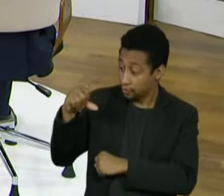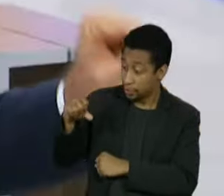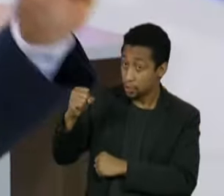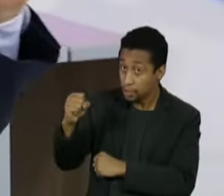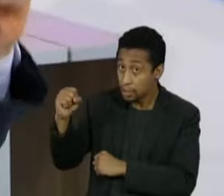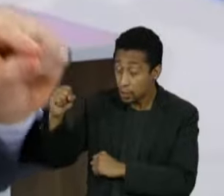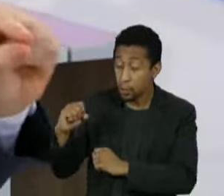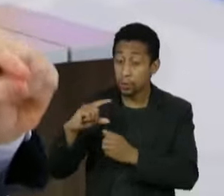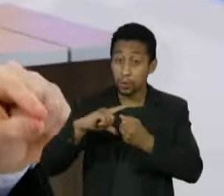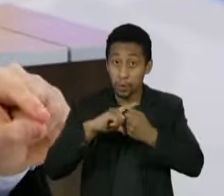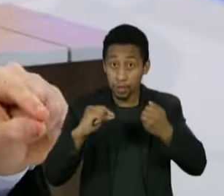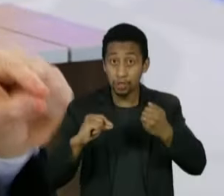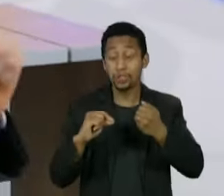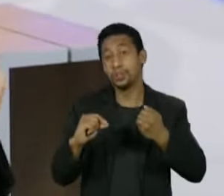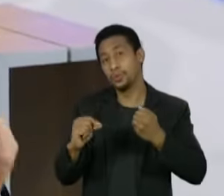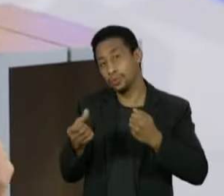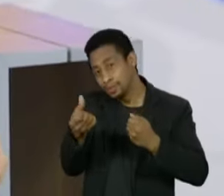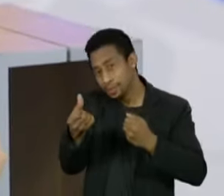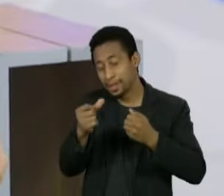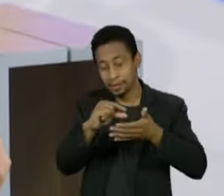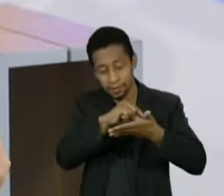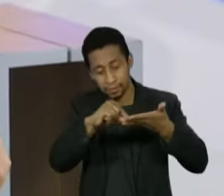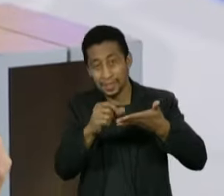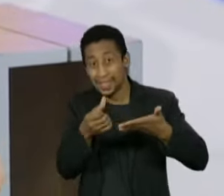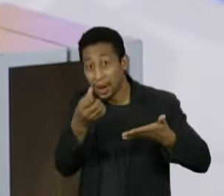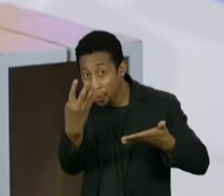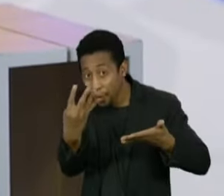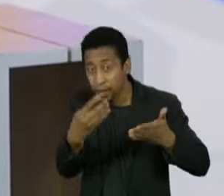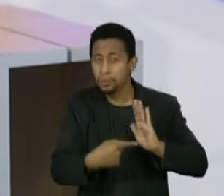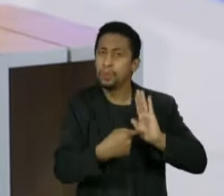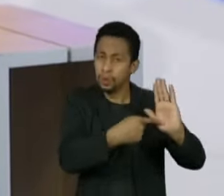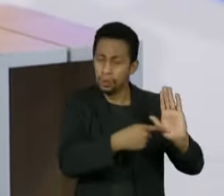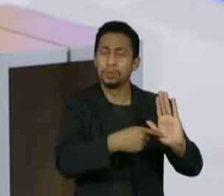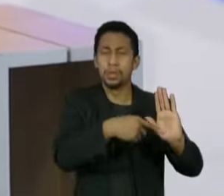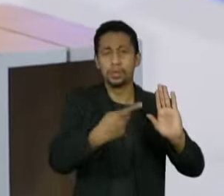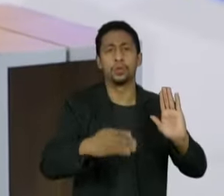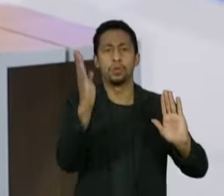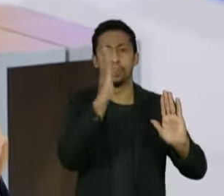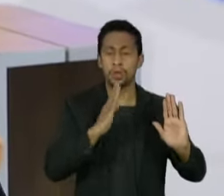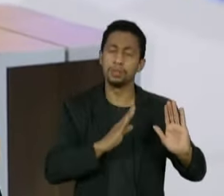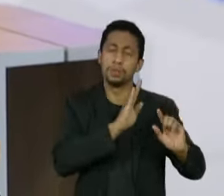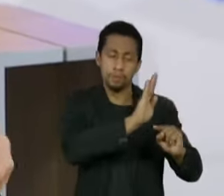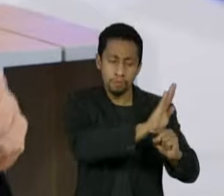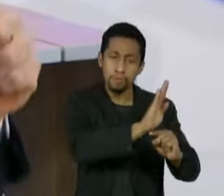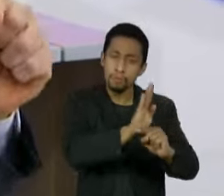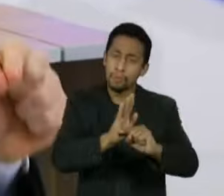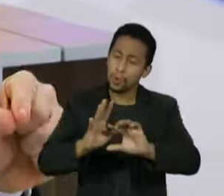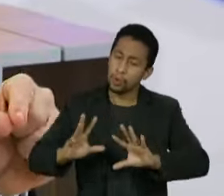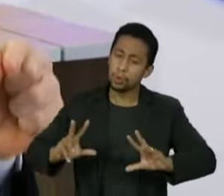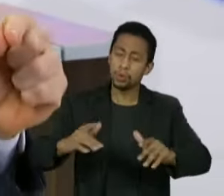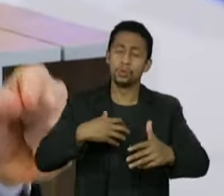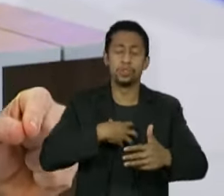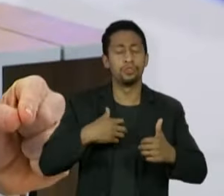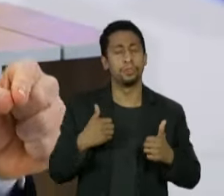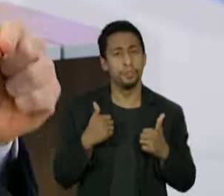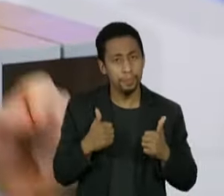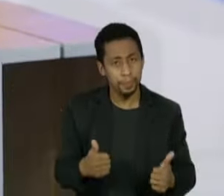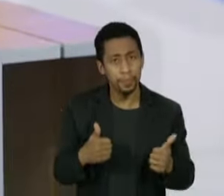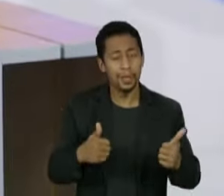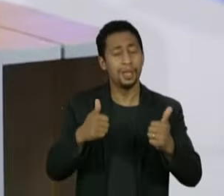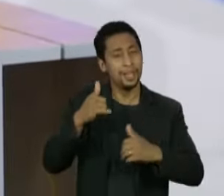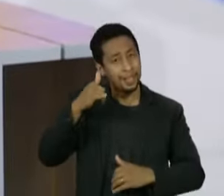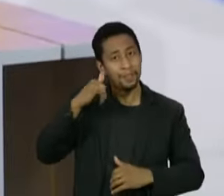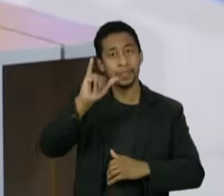4, que diz que um dos fundamentos da República Federativa do Brasil é promover o bem-estar de todos e abolir toda